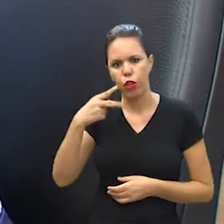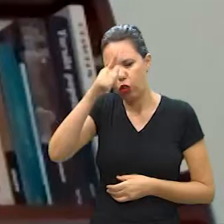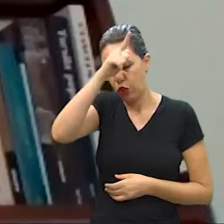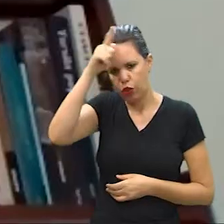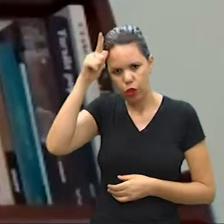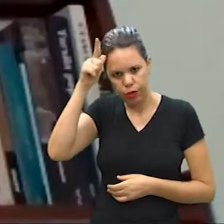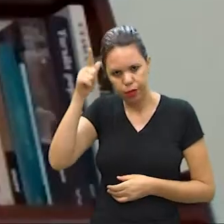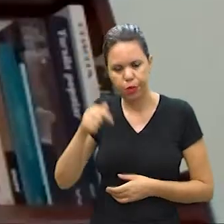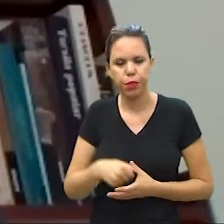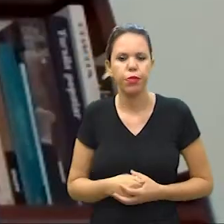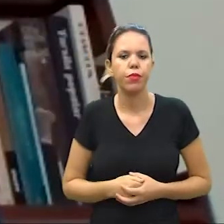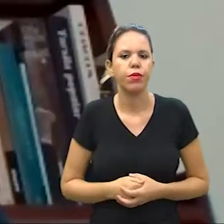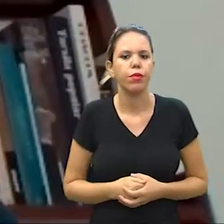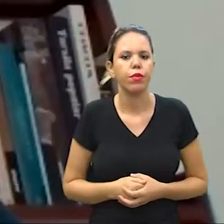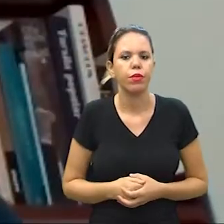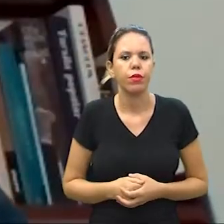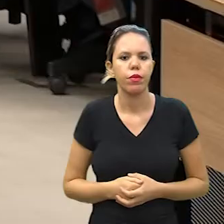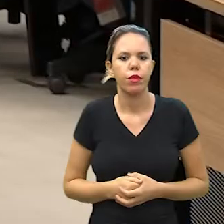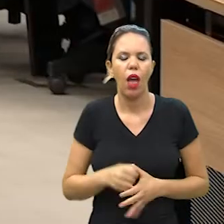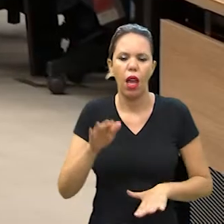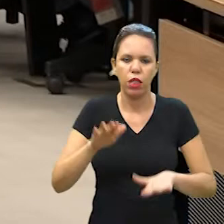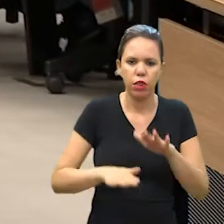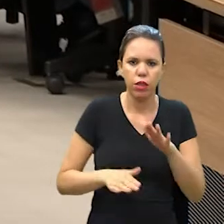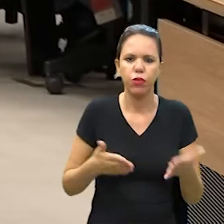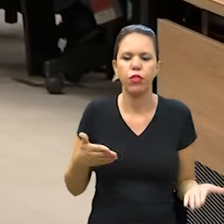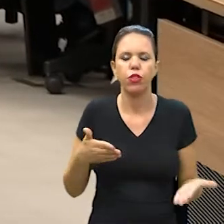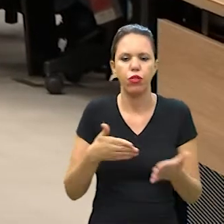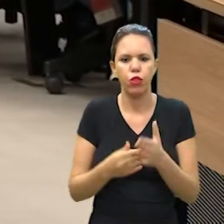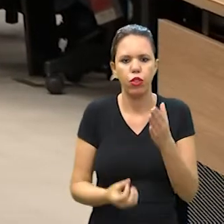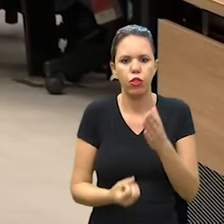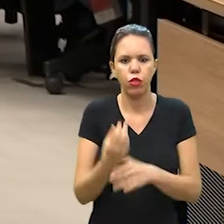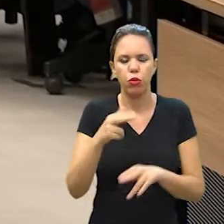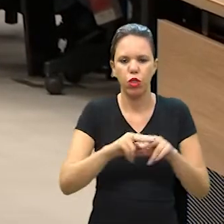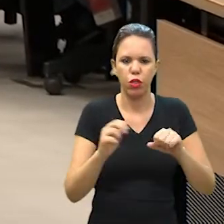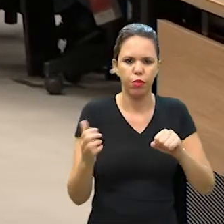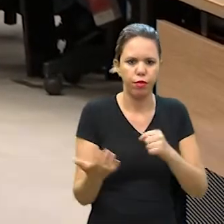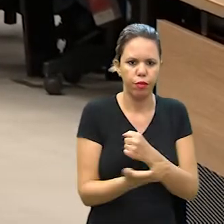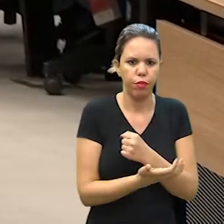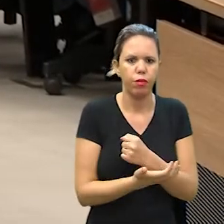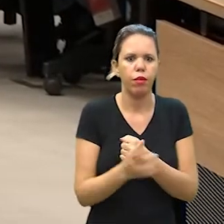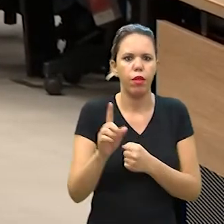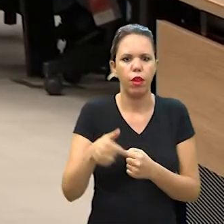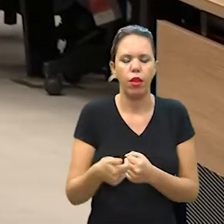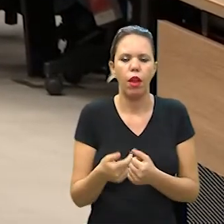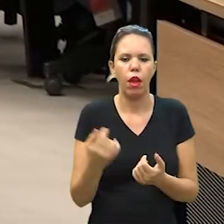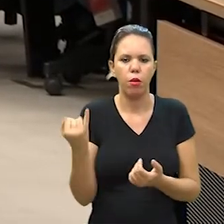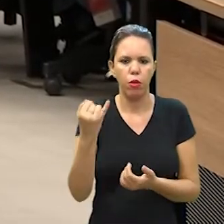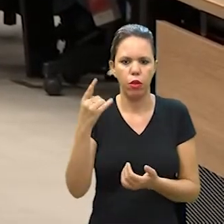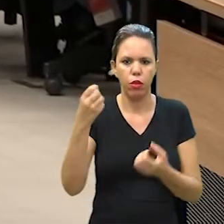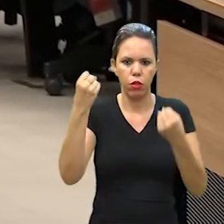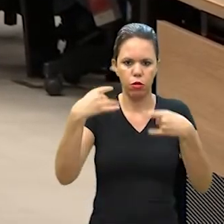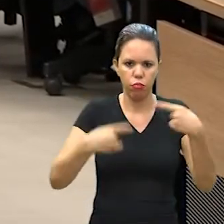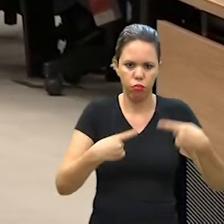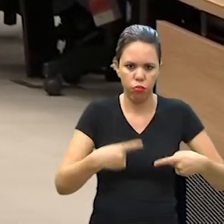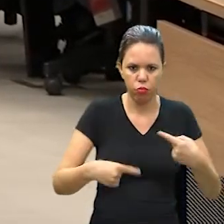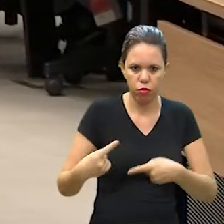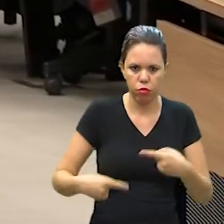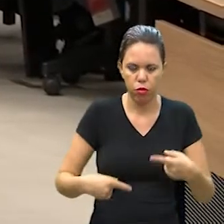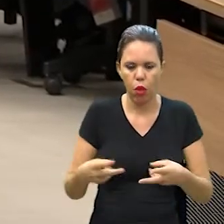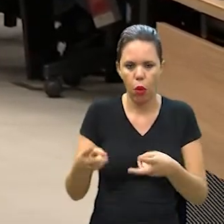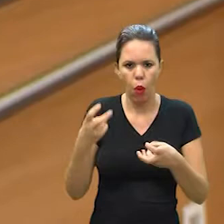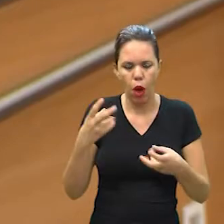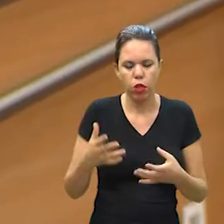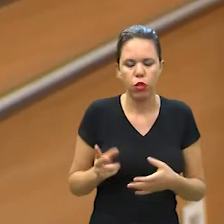Miguel e o vereador Gustavo Peta. As dificuldades impostas pela pandemia são pontos que serão